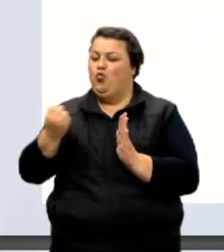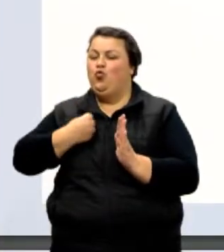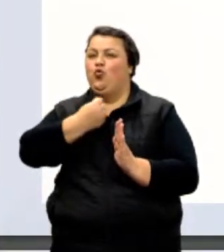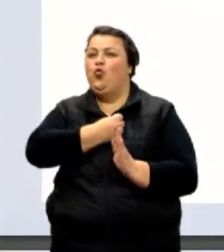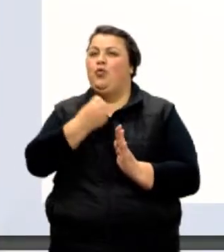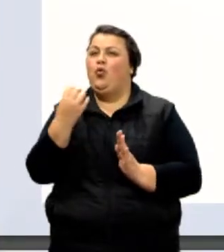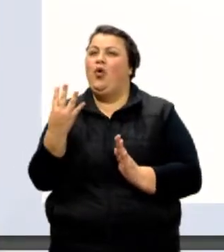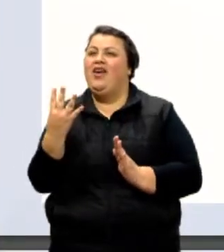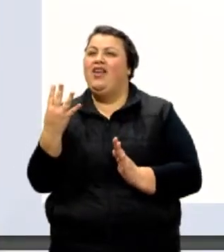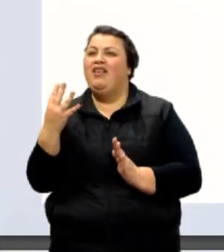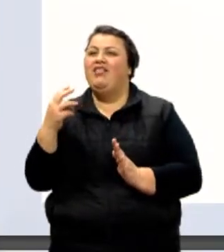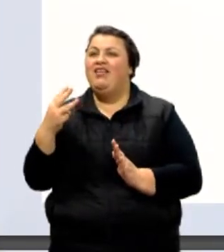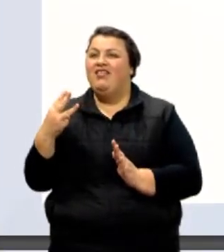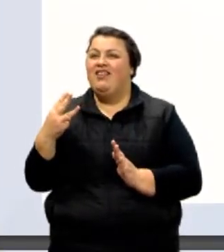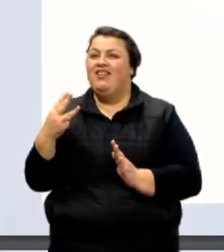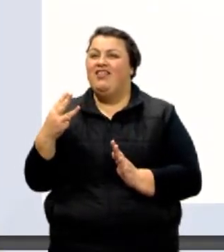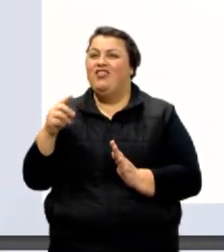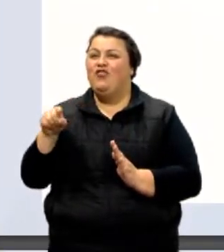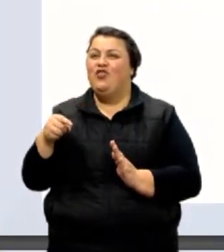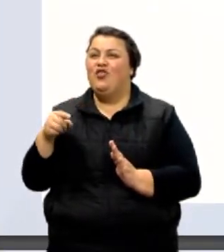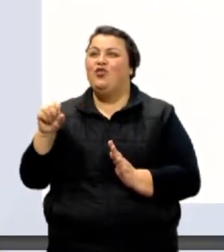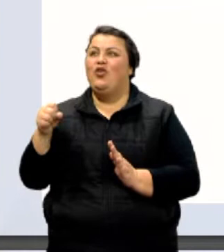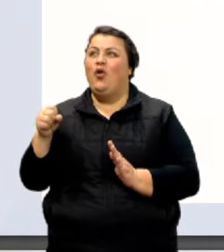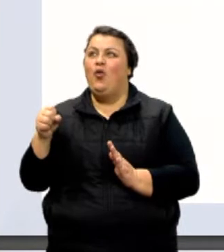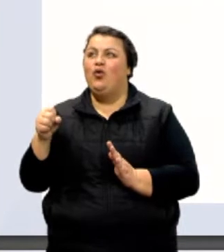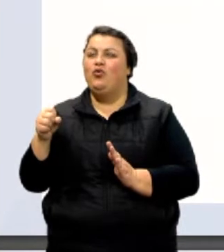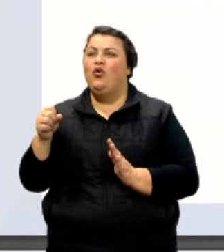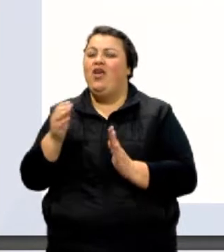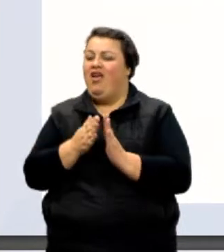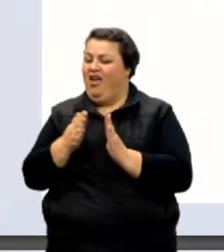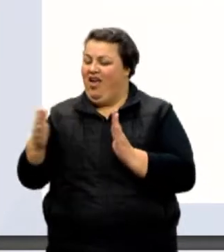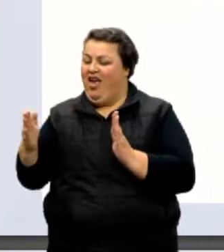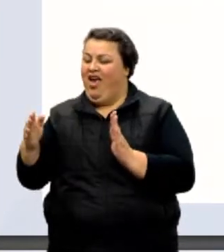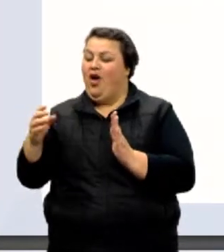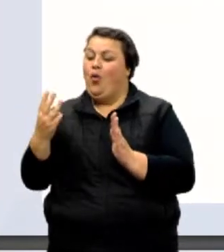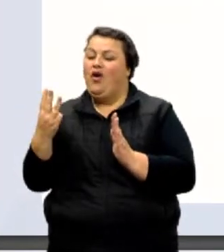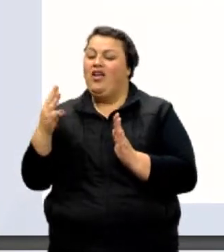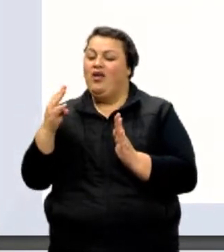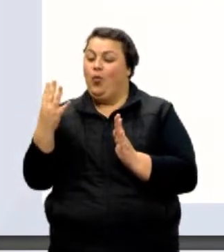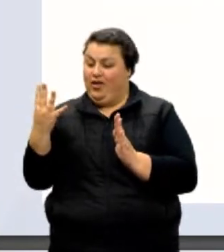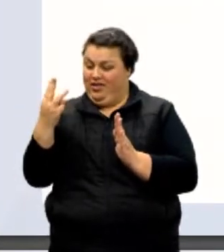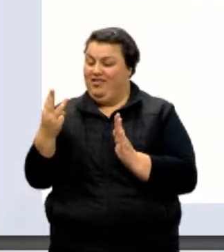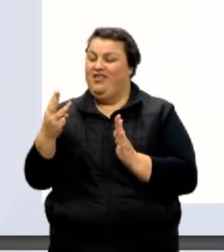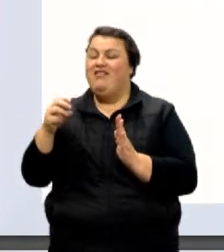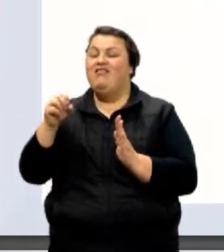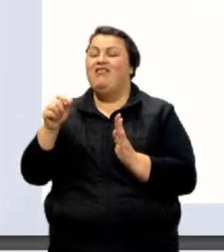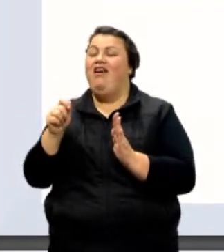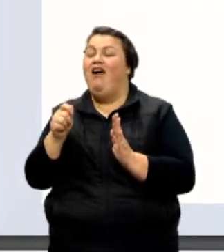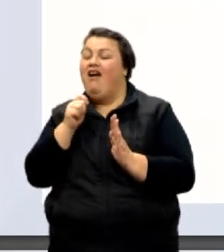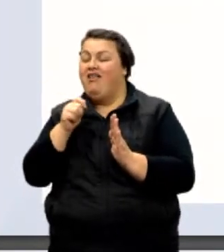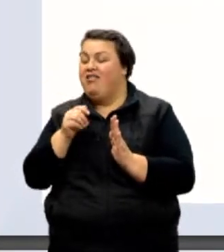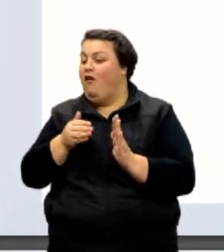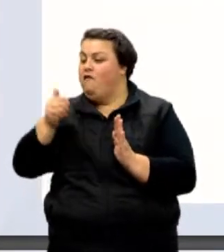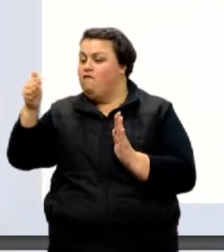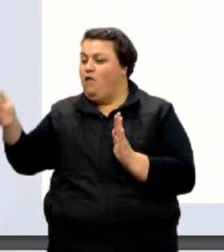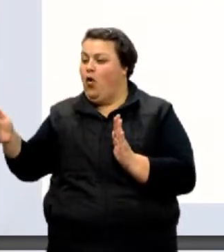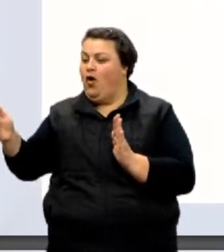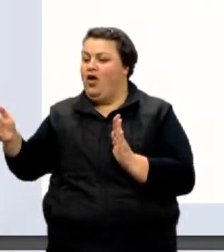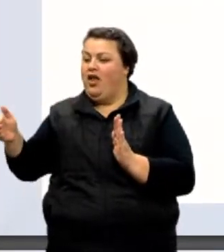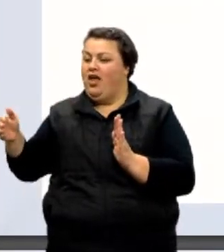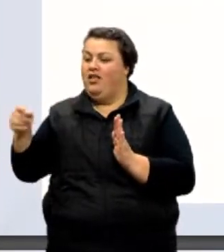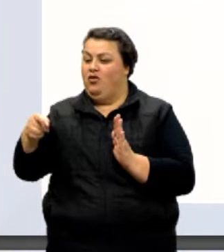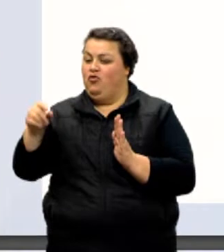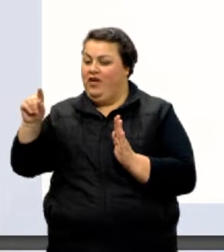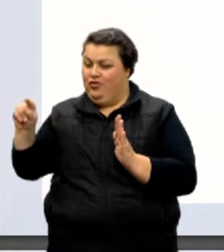,812. 43 ainda tá fora do intervalo desejado. Então, a gente vai deslocar duas casas, porque aí,